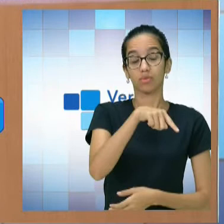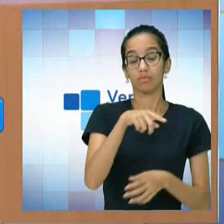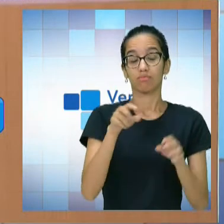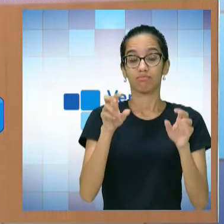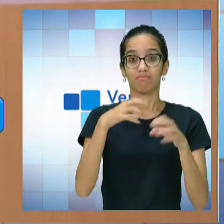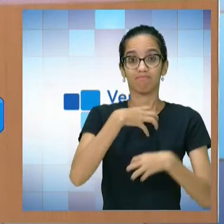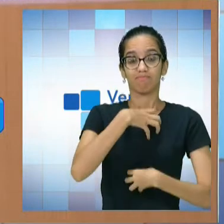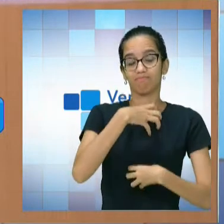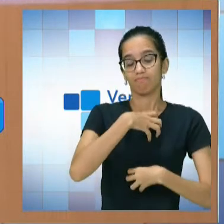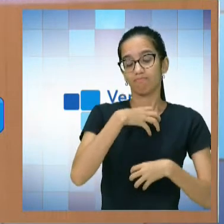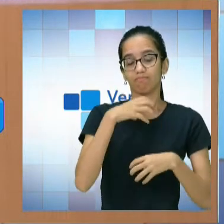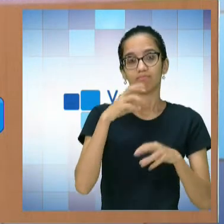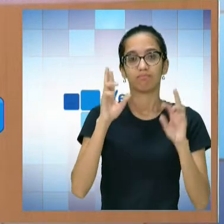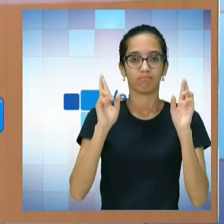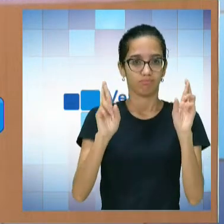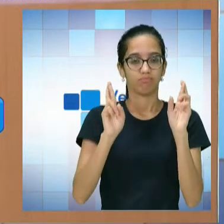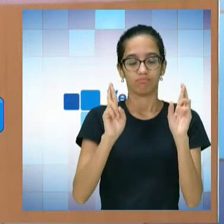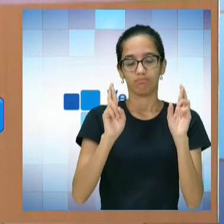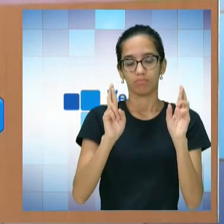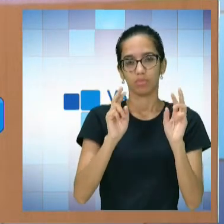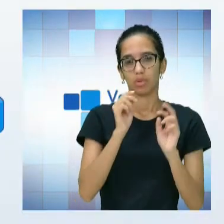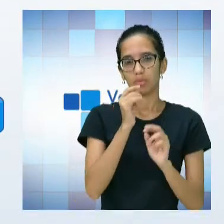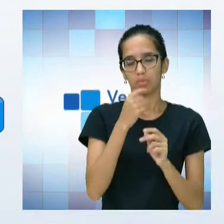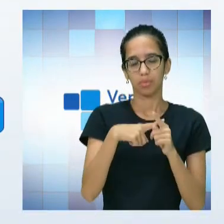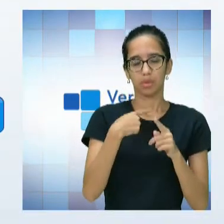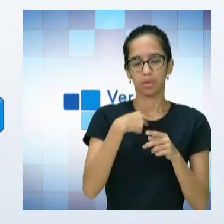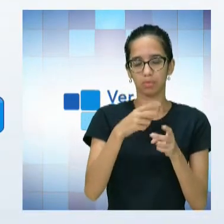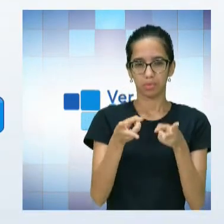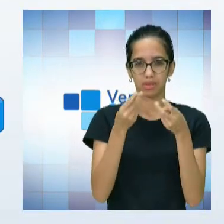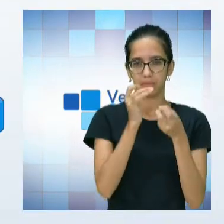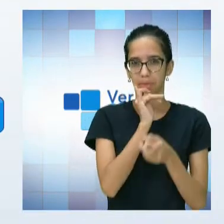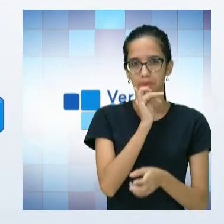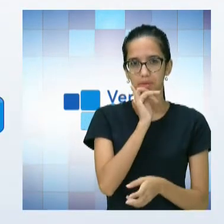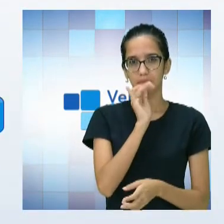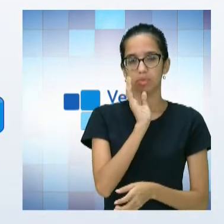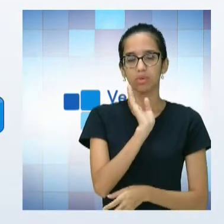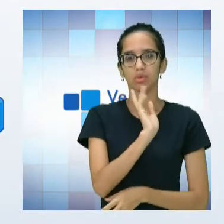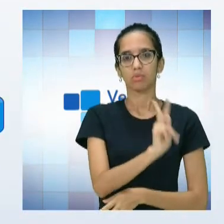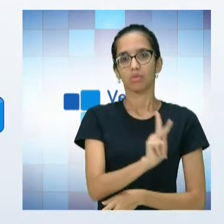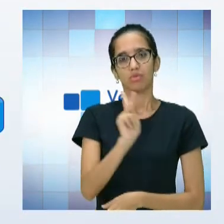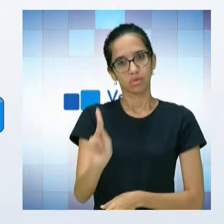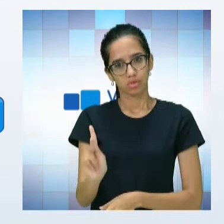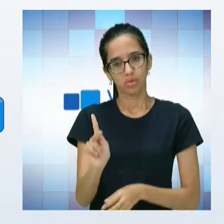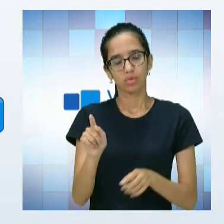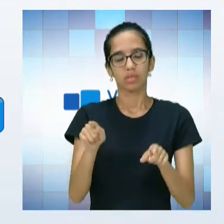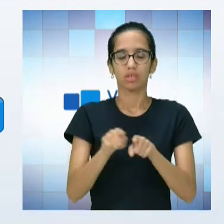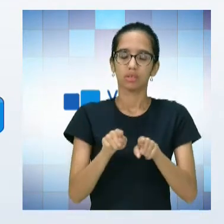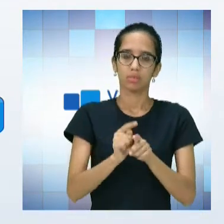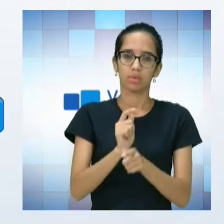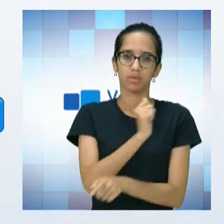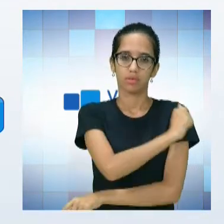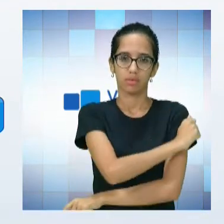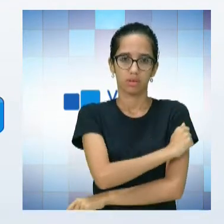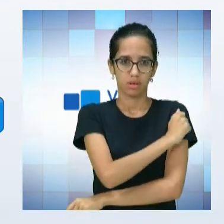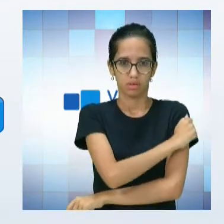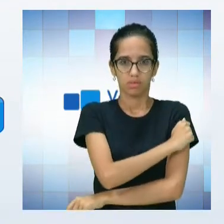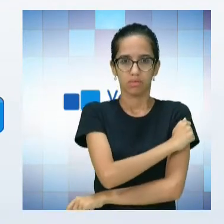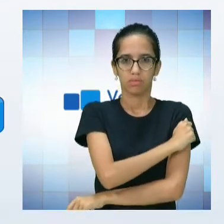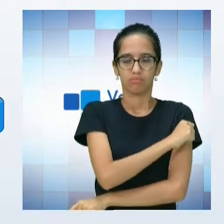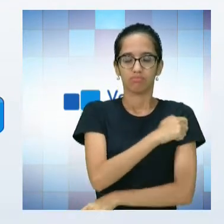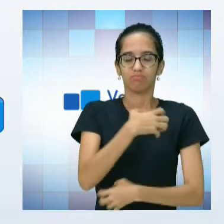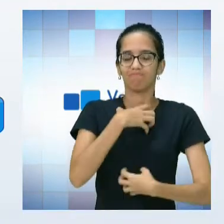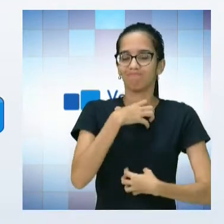percebo é que tanto os nossos colegas professores como os nossos alunos, eles estão bastante